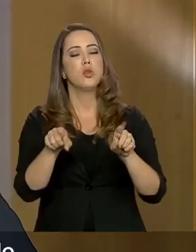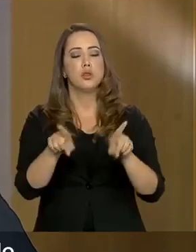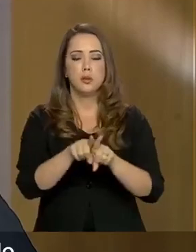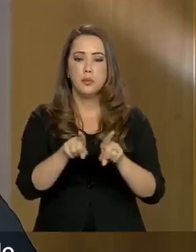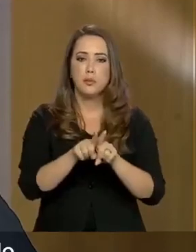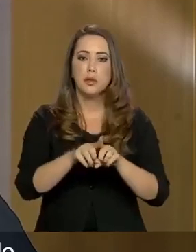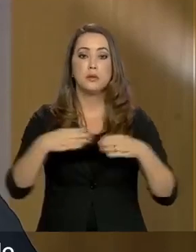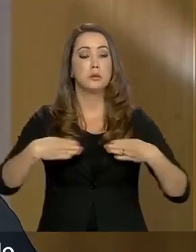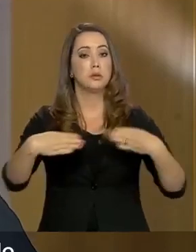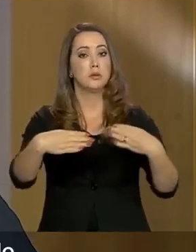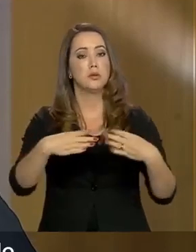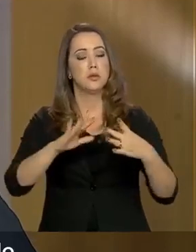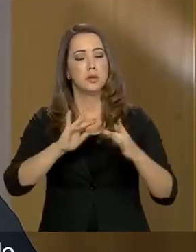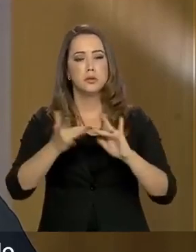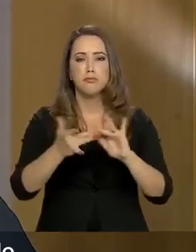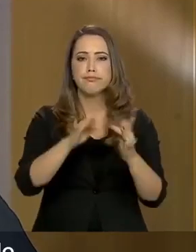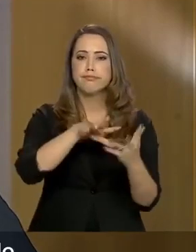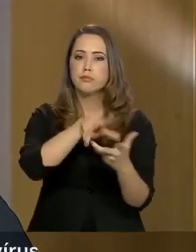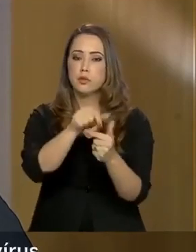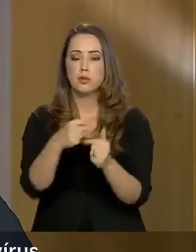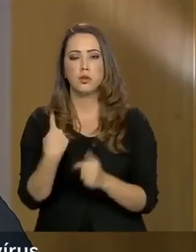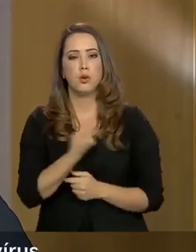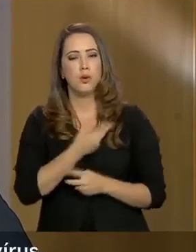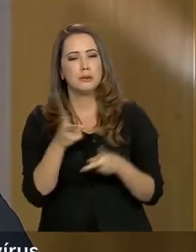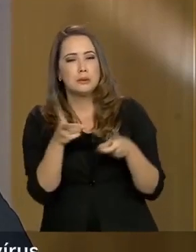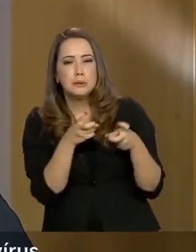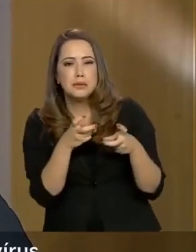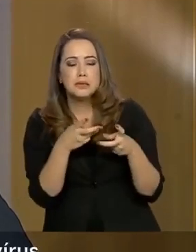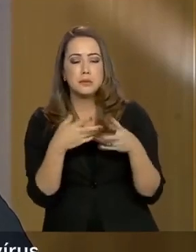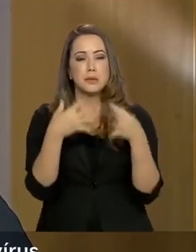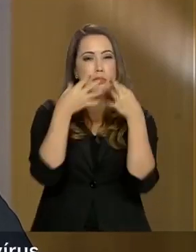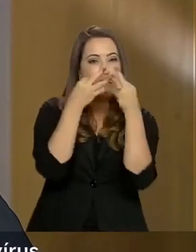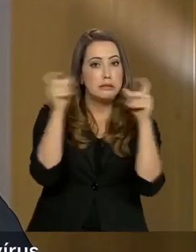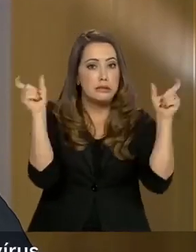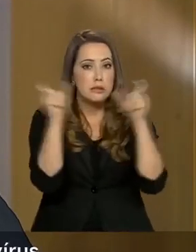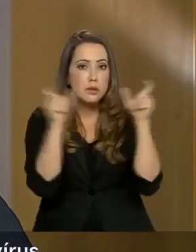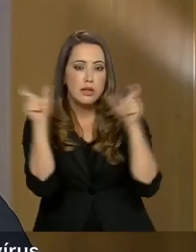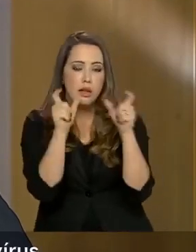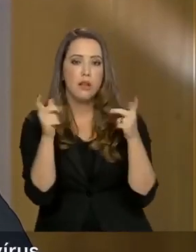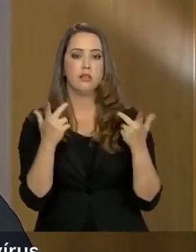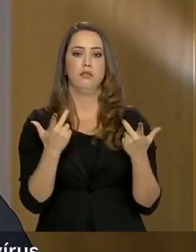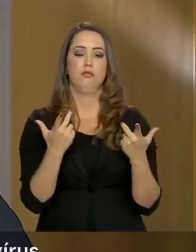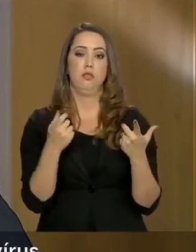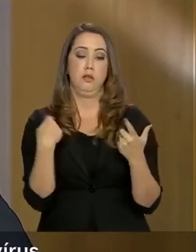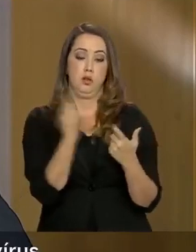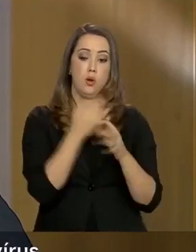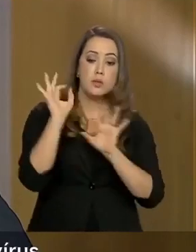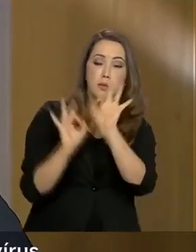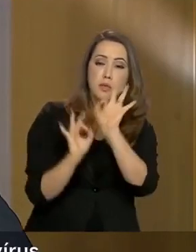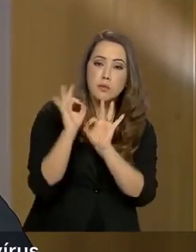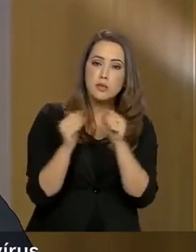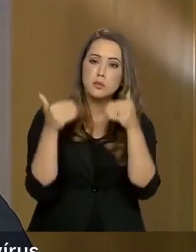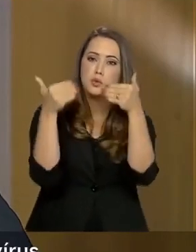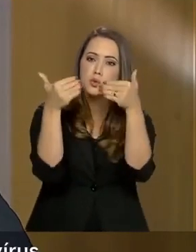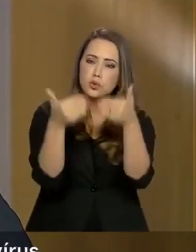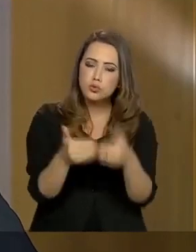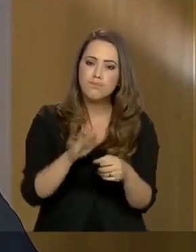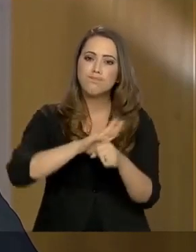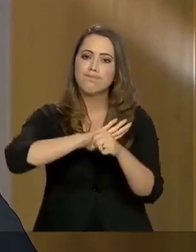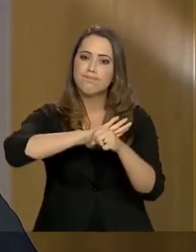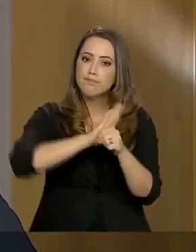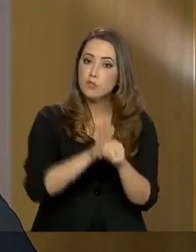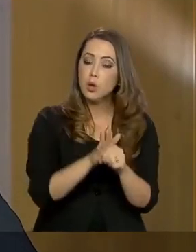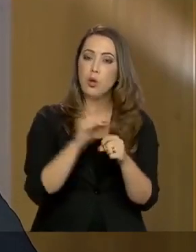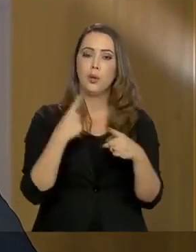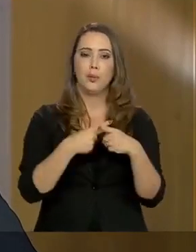Exteriores, surgiu para nós o sinal amarelo. Começamos a nos preparar para enfrentar o coronavírus,